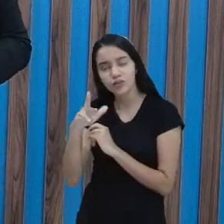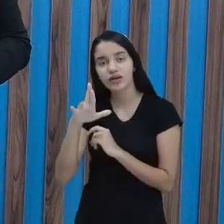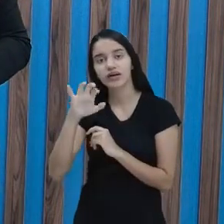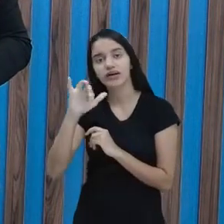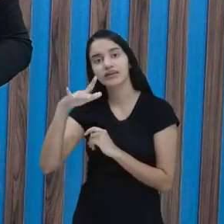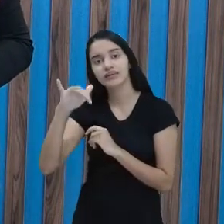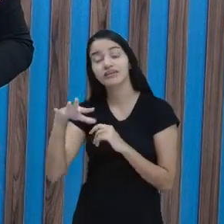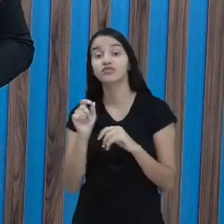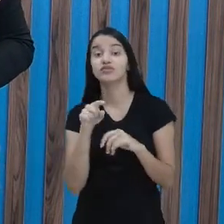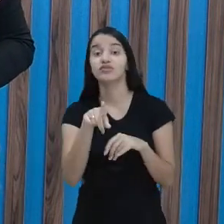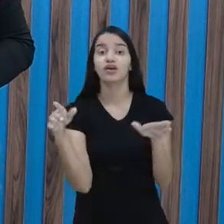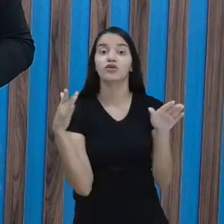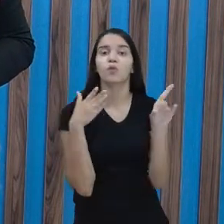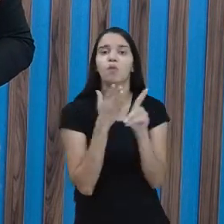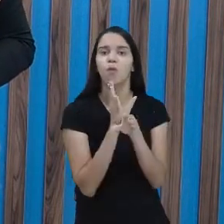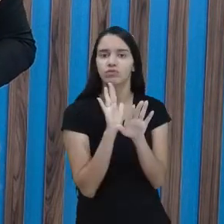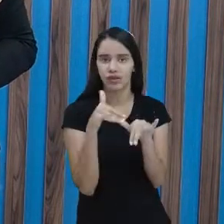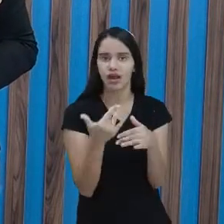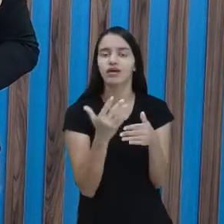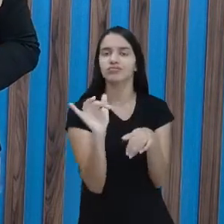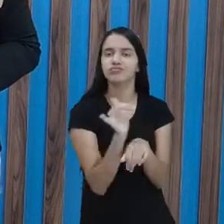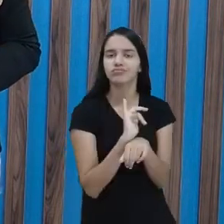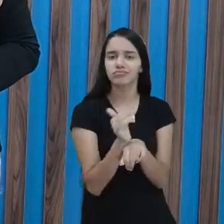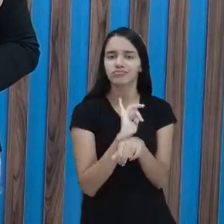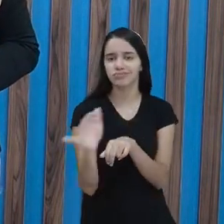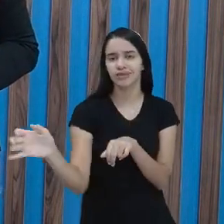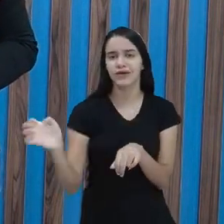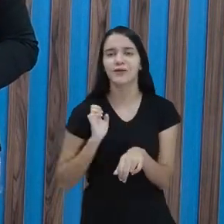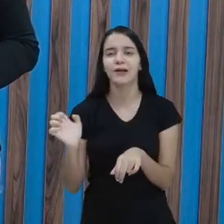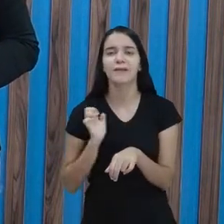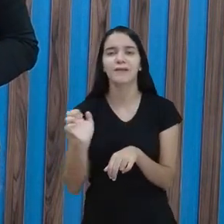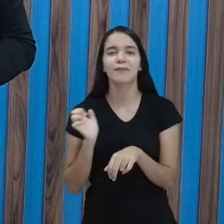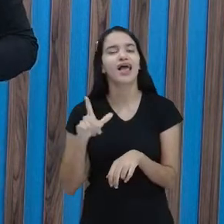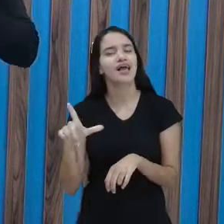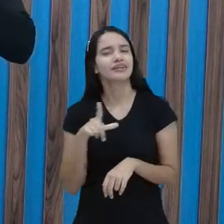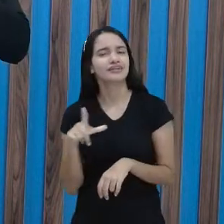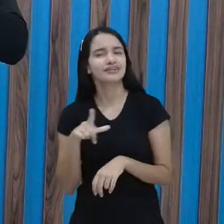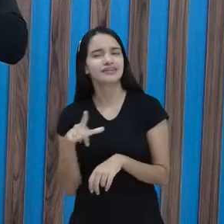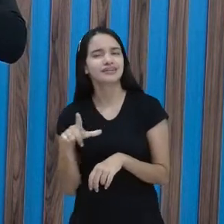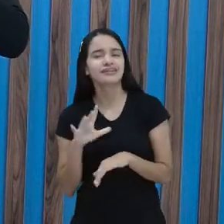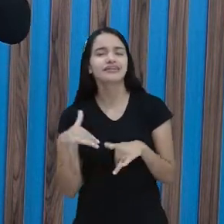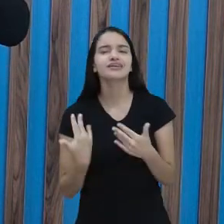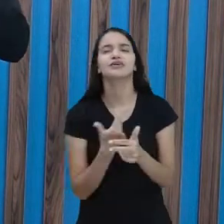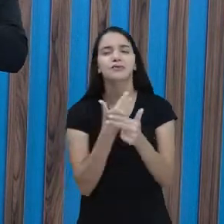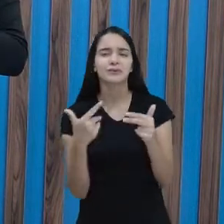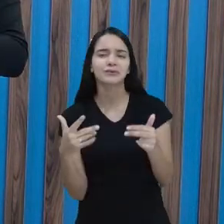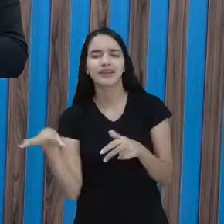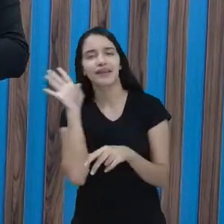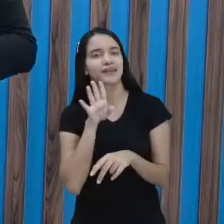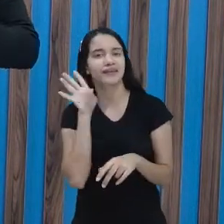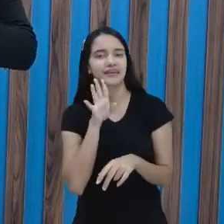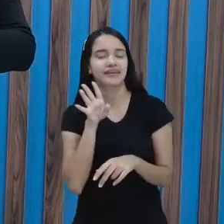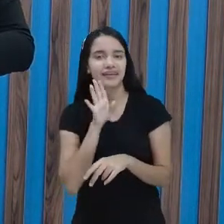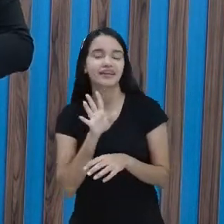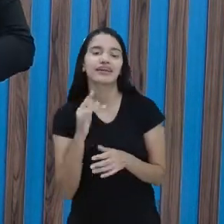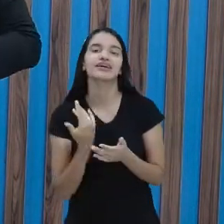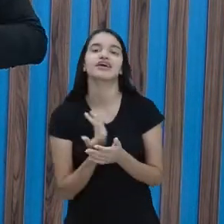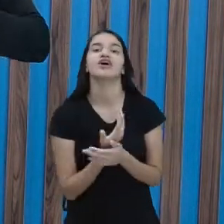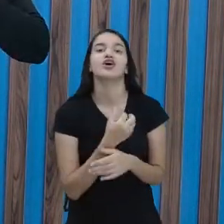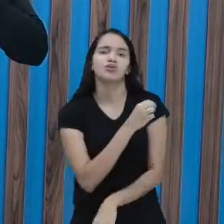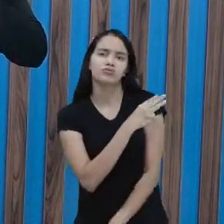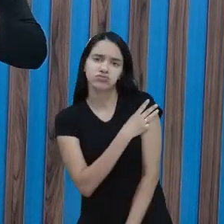você vai encontrar o canal da Prefeitura, que é uma riqueza, tem tanta coisa legal. Aulas da educação infantil, anos